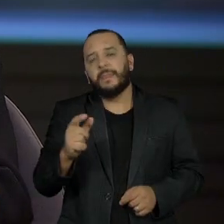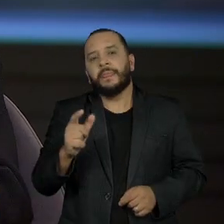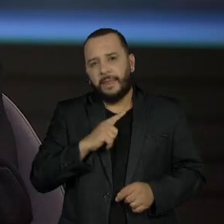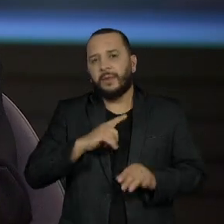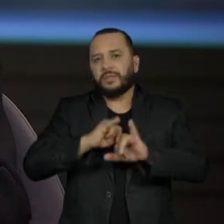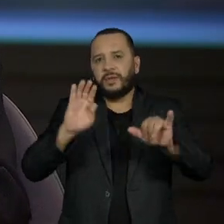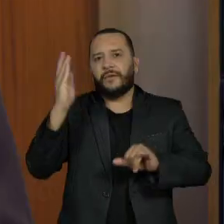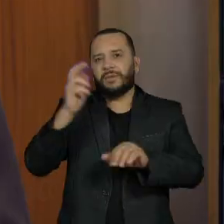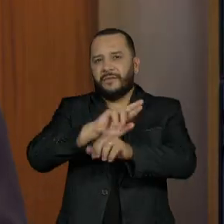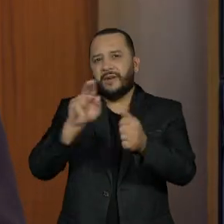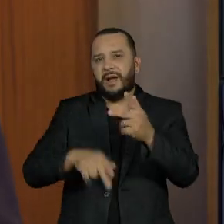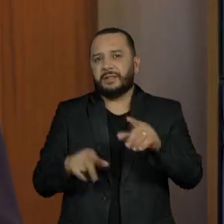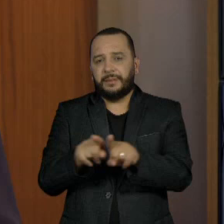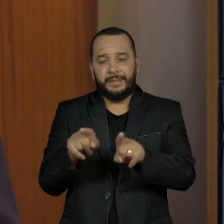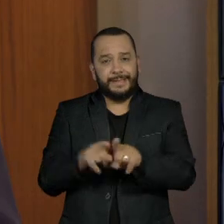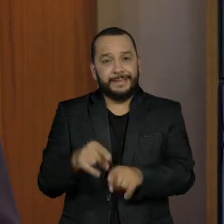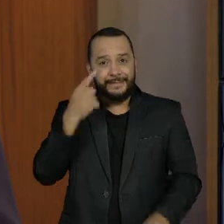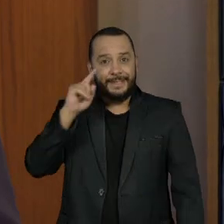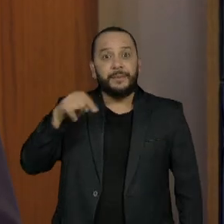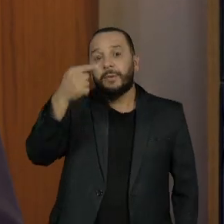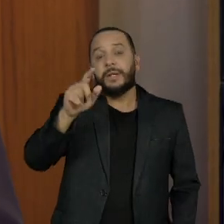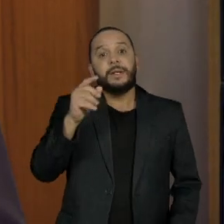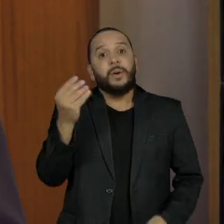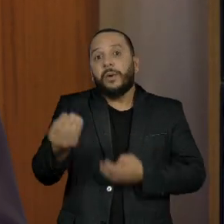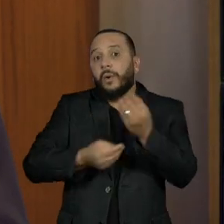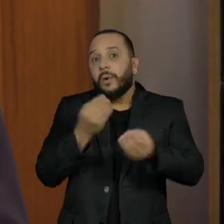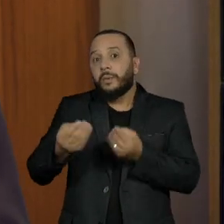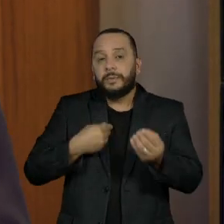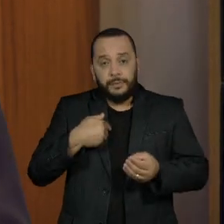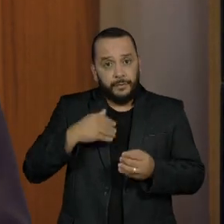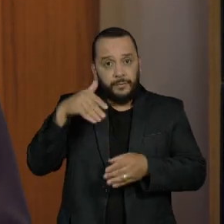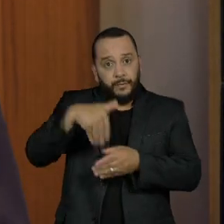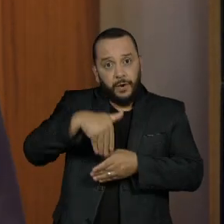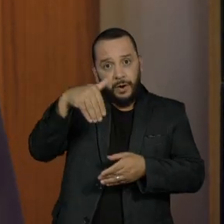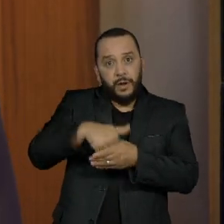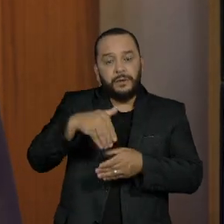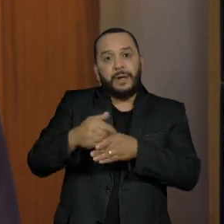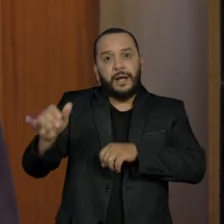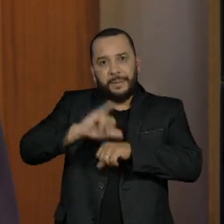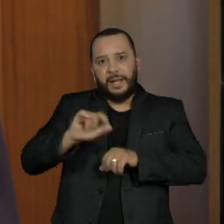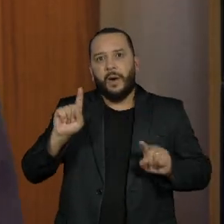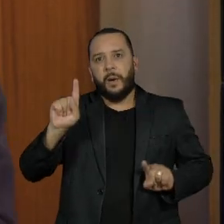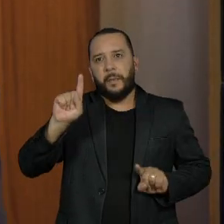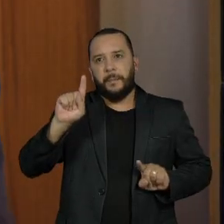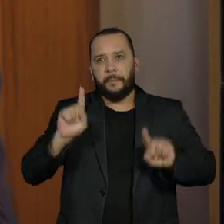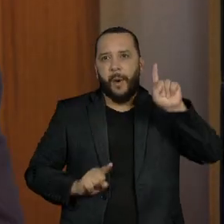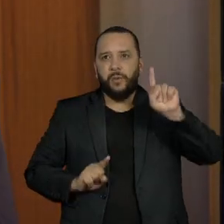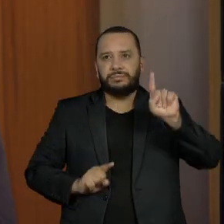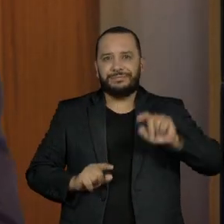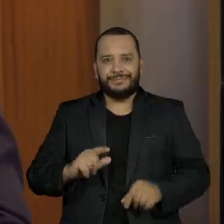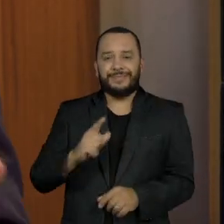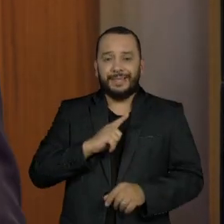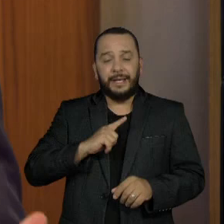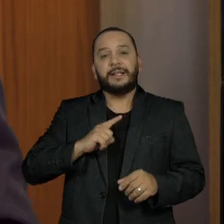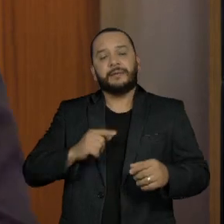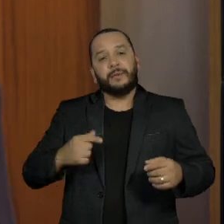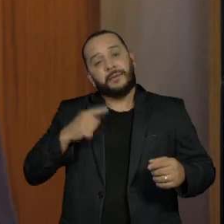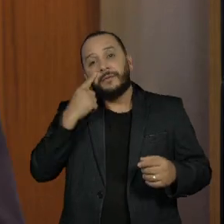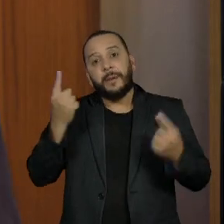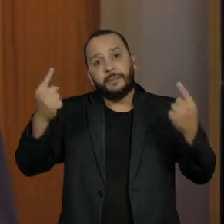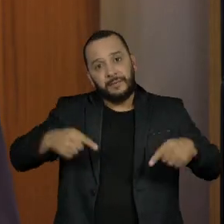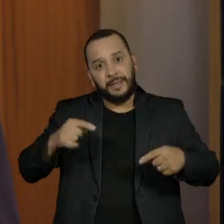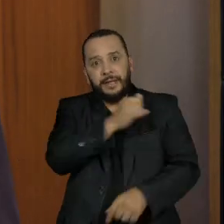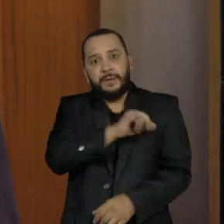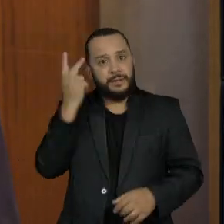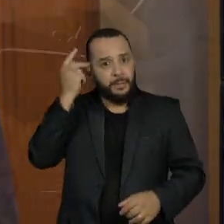fake news. Daqui a pouco, revira a volta nas intenções de voto nas capitais. E a disputa no Rio e em São Paulo.